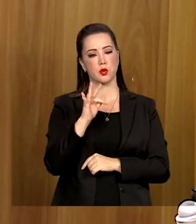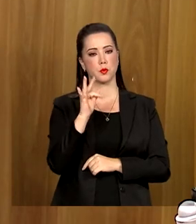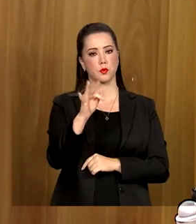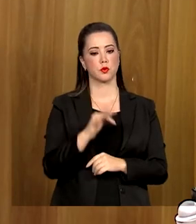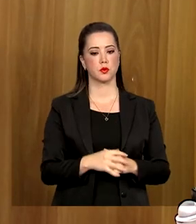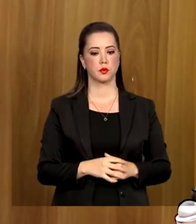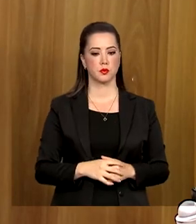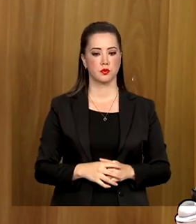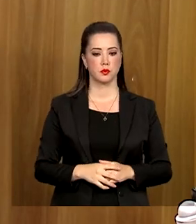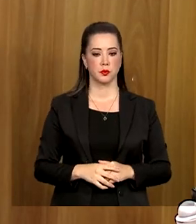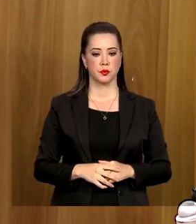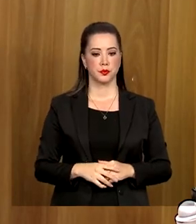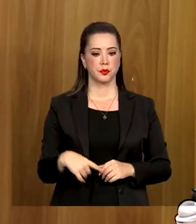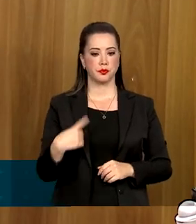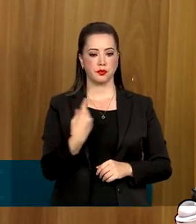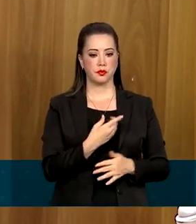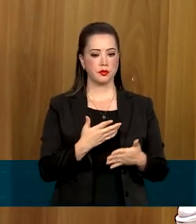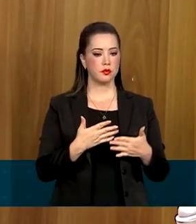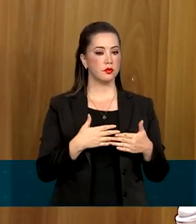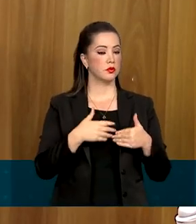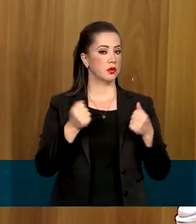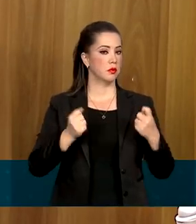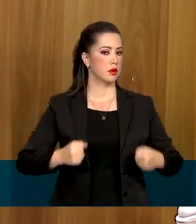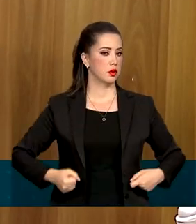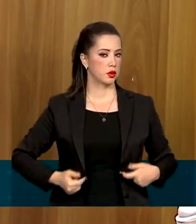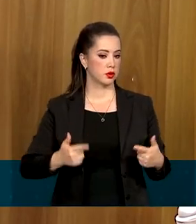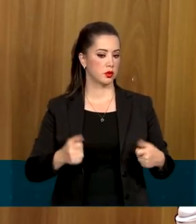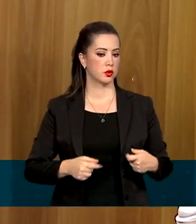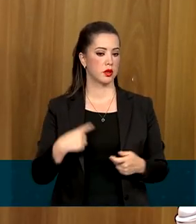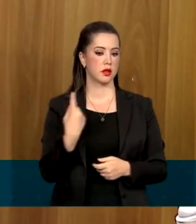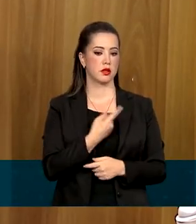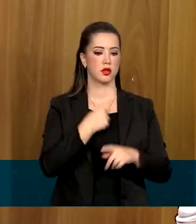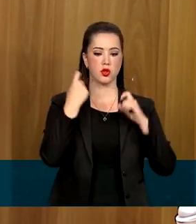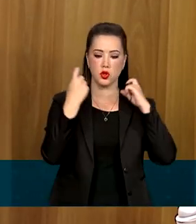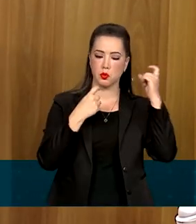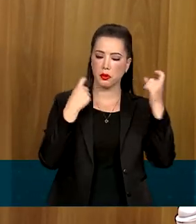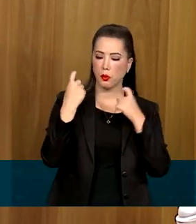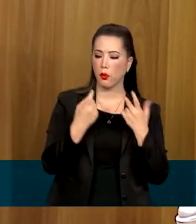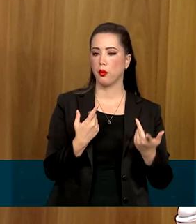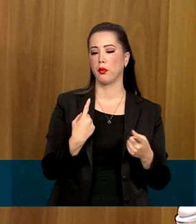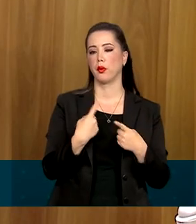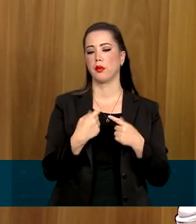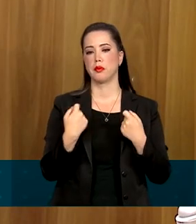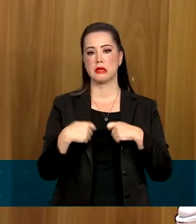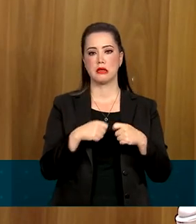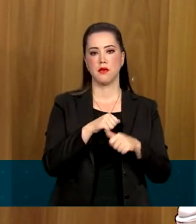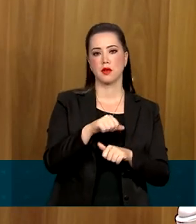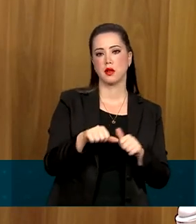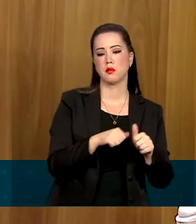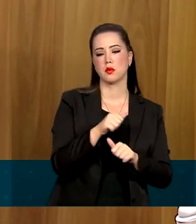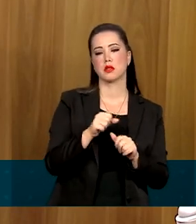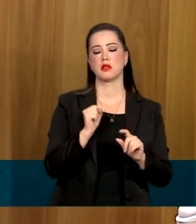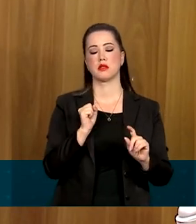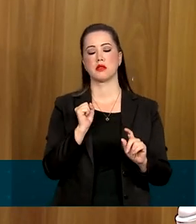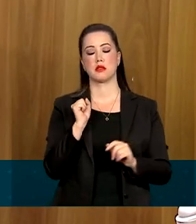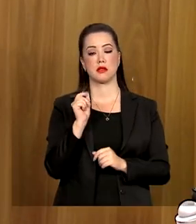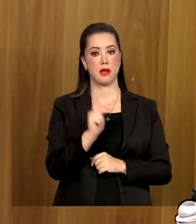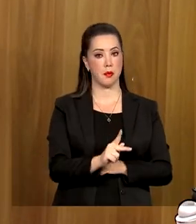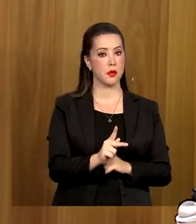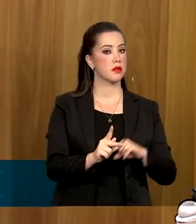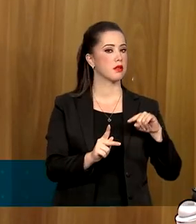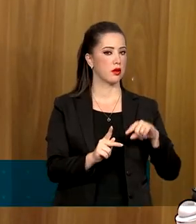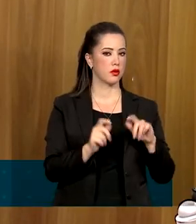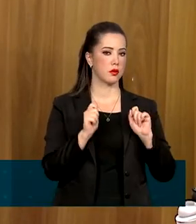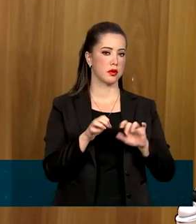Do lado da melhoria do gasto, a gente desde o primeiro instante se preocupou muito em fazer a reforma da Previdência, para gerar uma grande economia por muito tempo, podendo